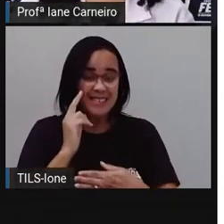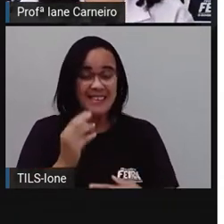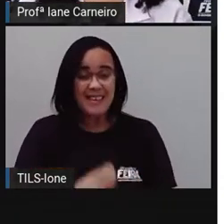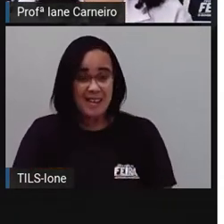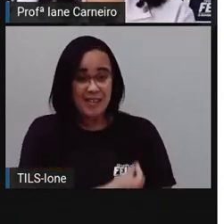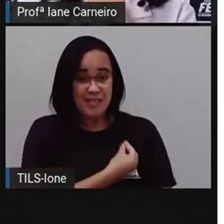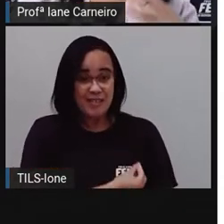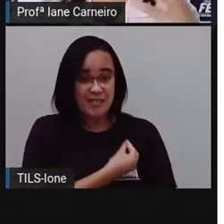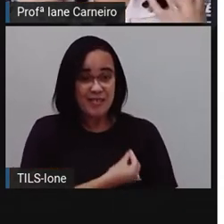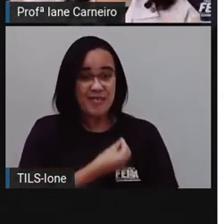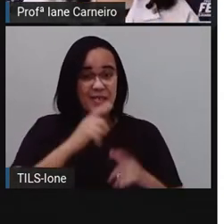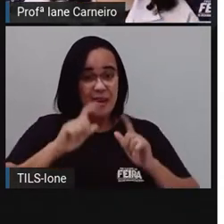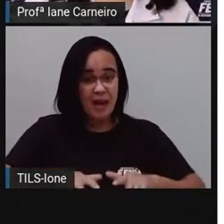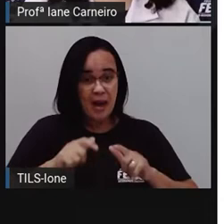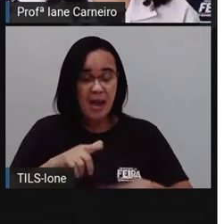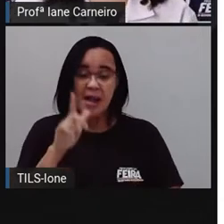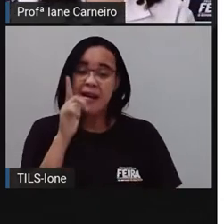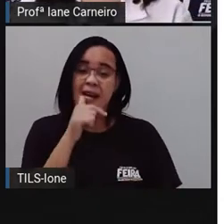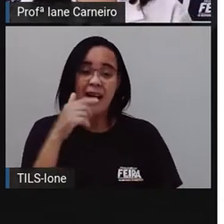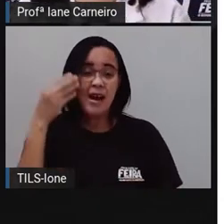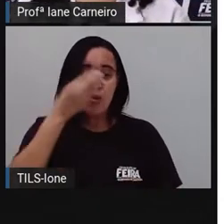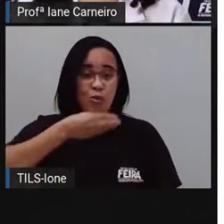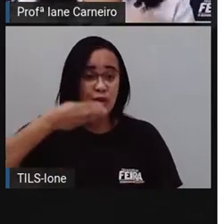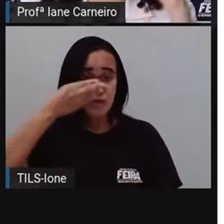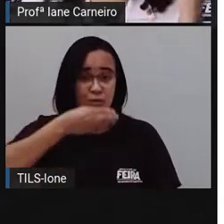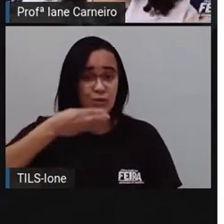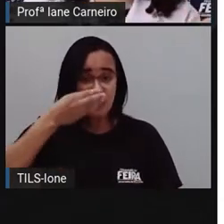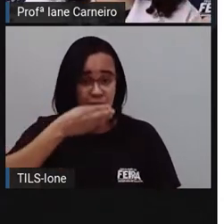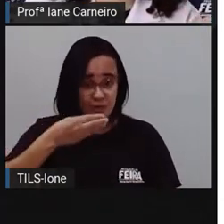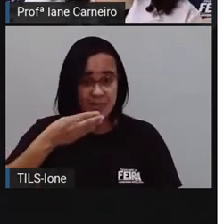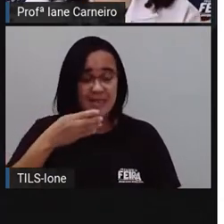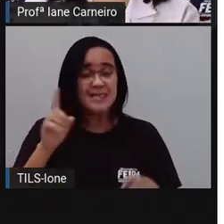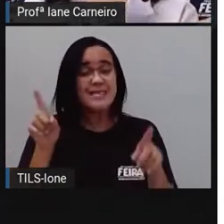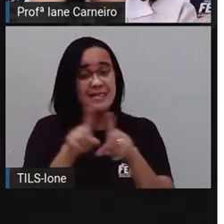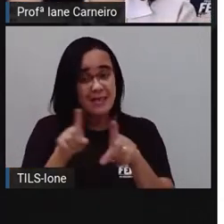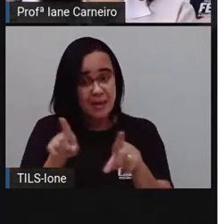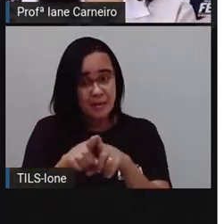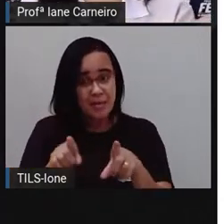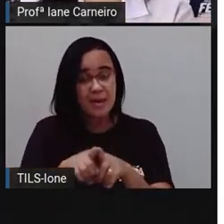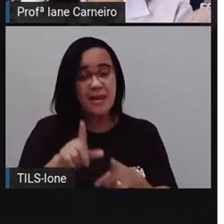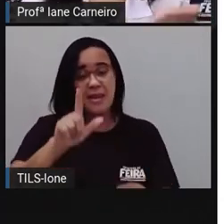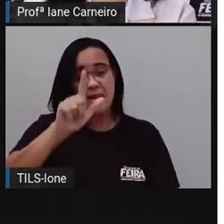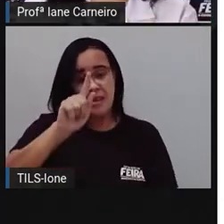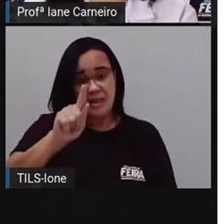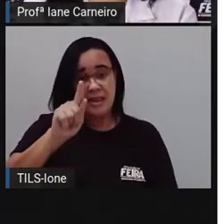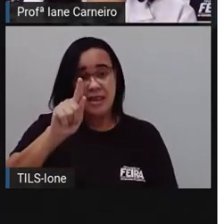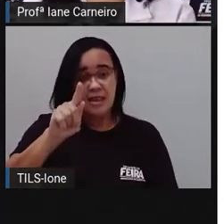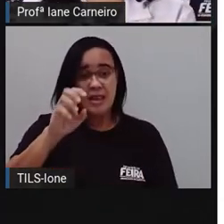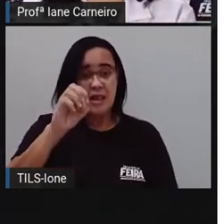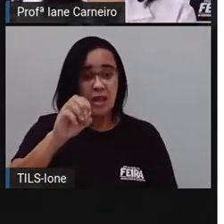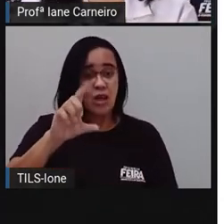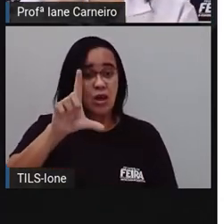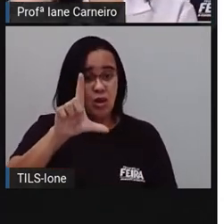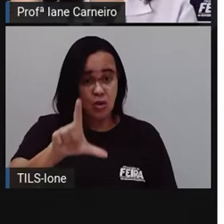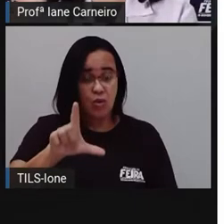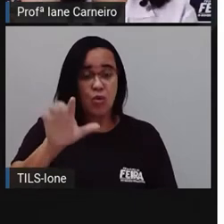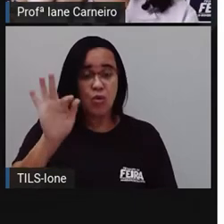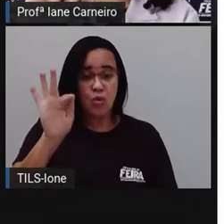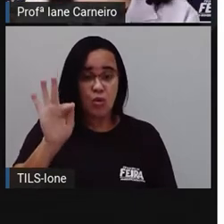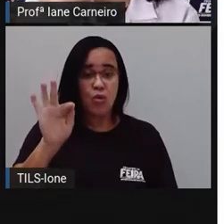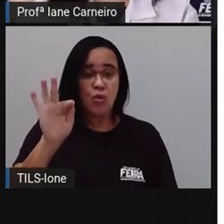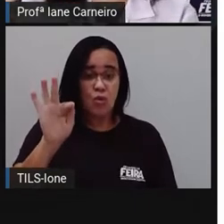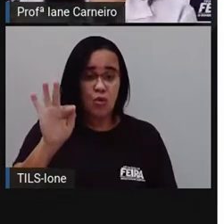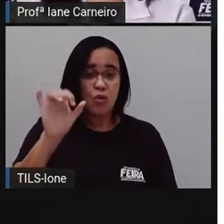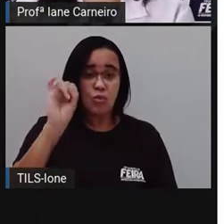que eles, né, apesar de serem parecidos, golfinhos e botos, eles não são iguais, né? O